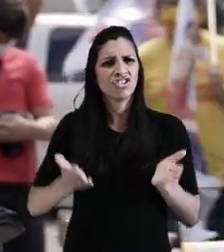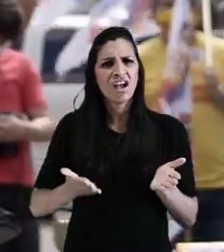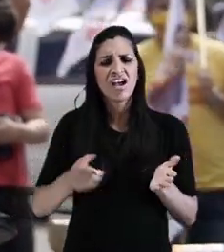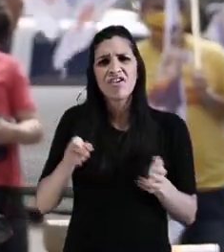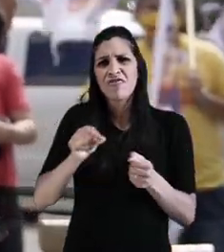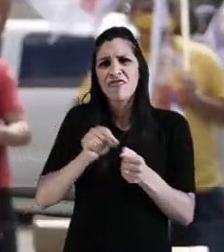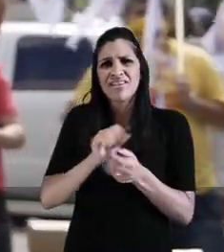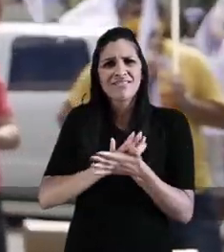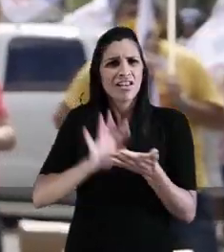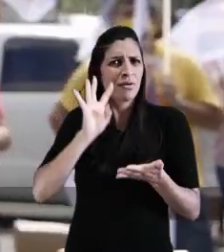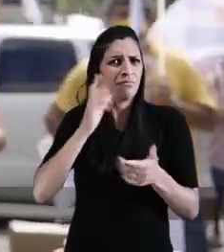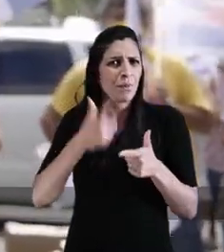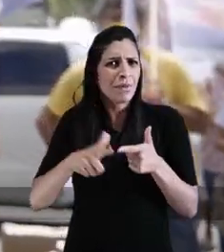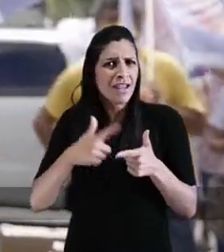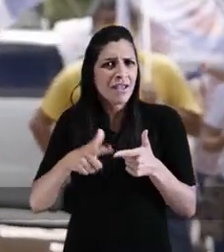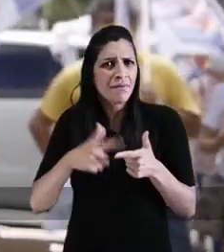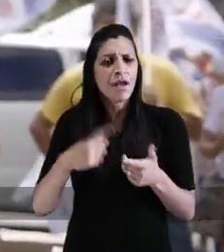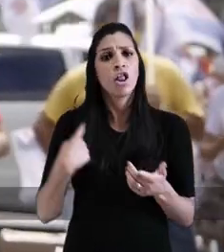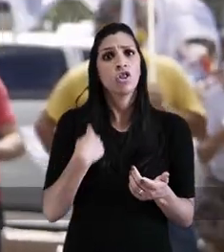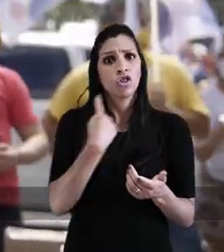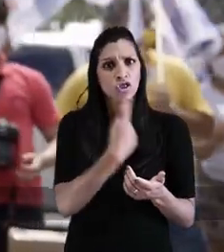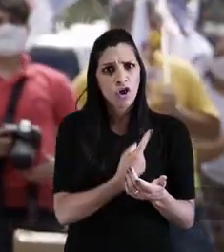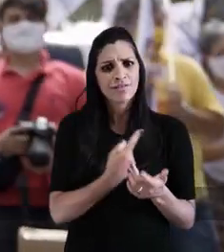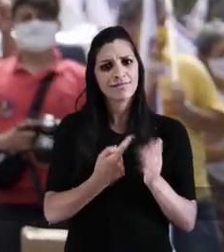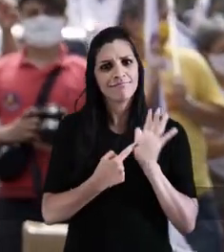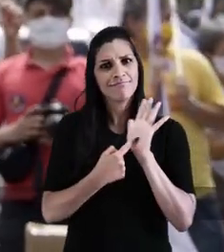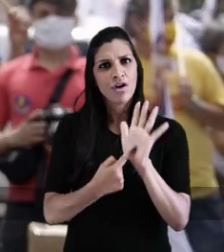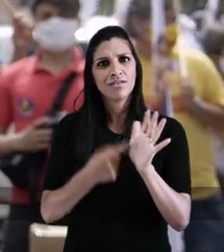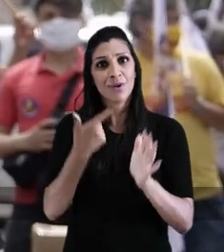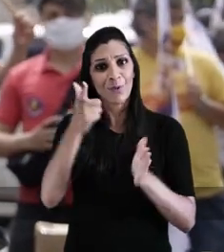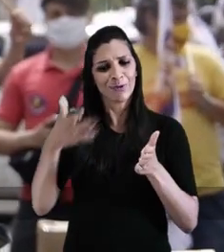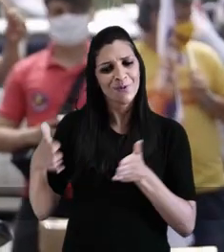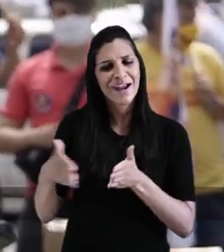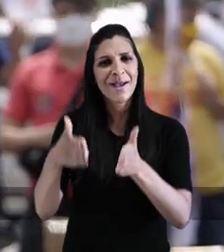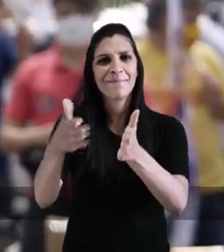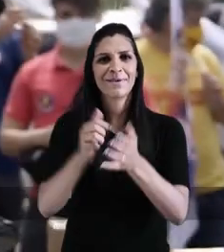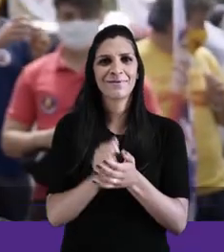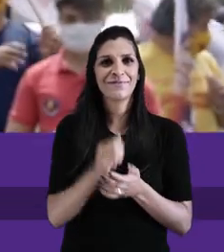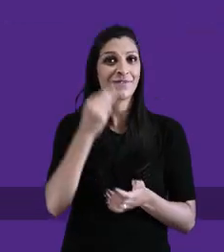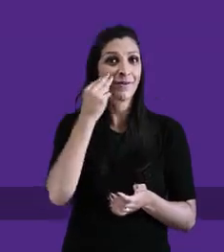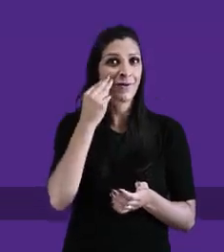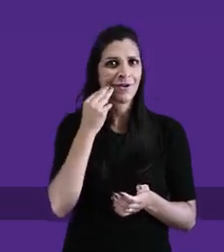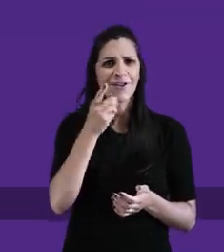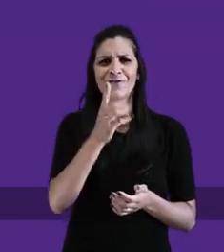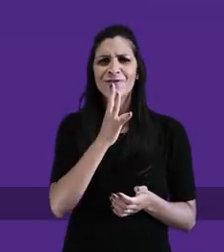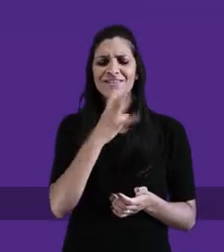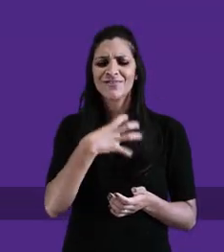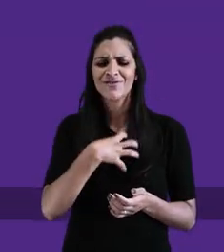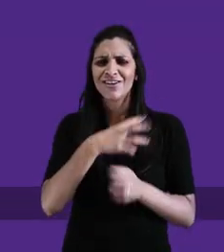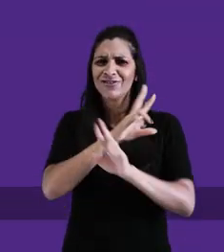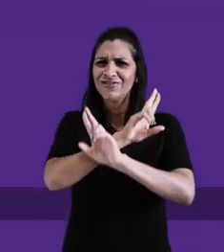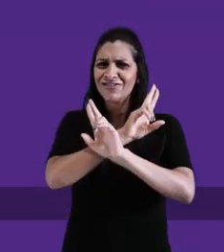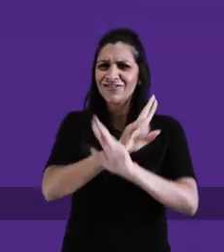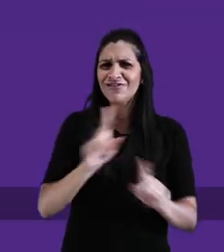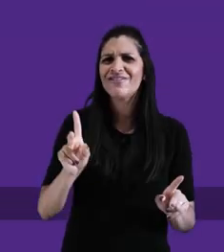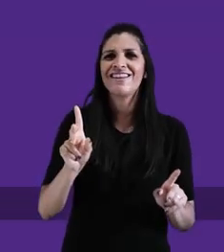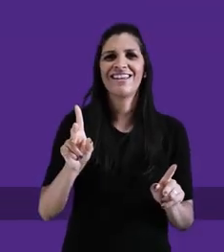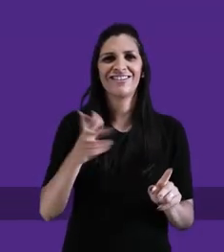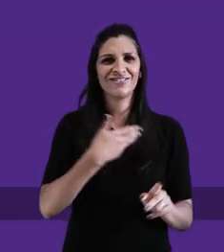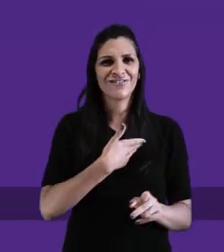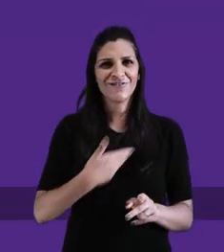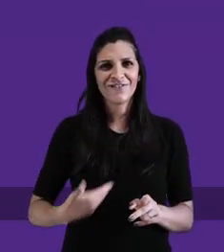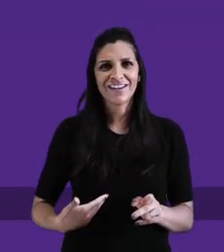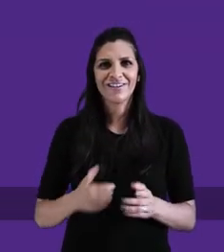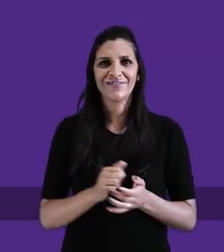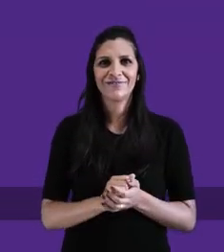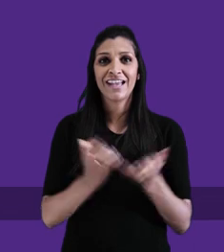governaram. E não resolveram os problemas. A gente representa outro caminho. Com a Manuela, tu vais